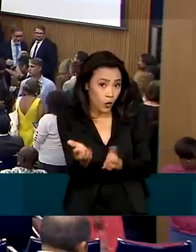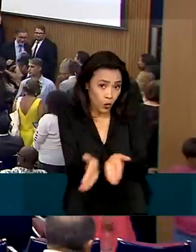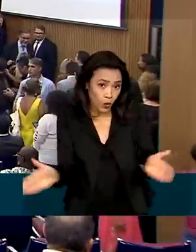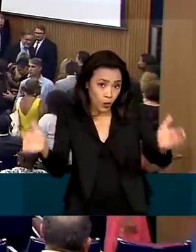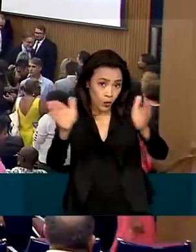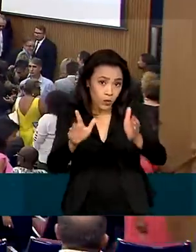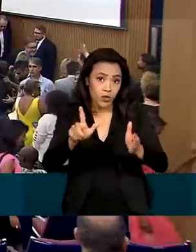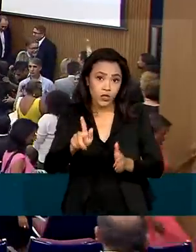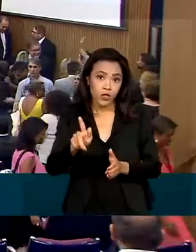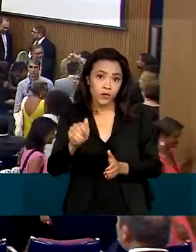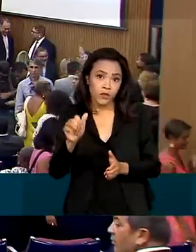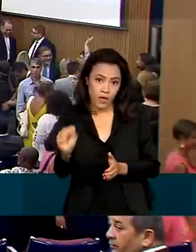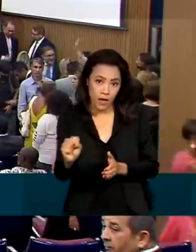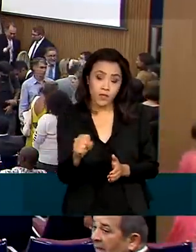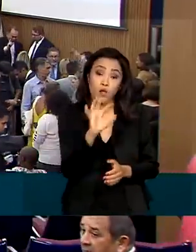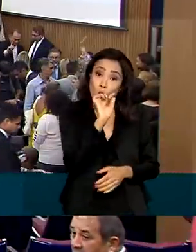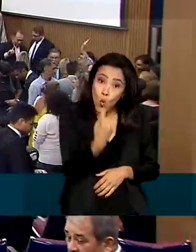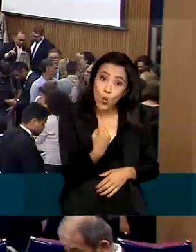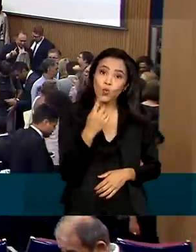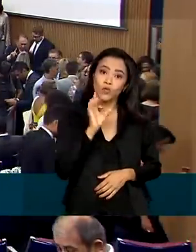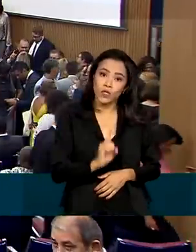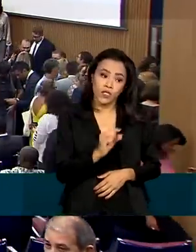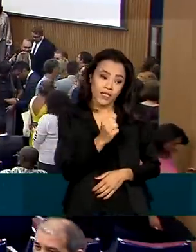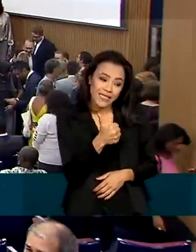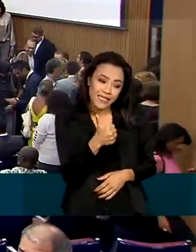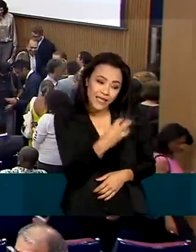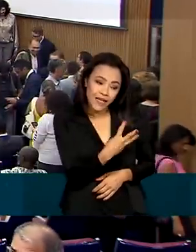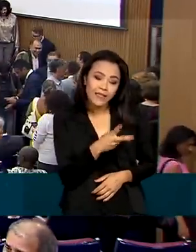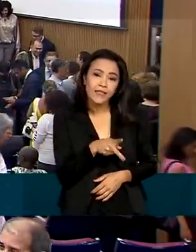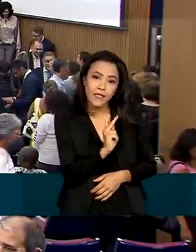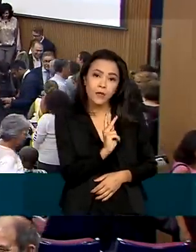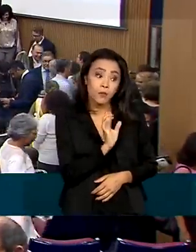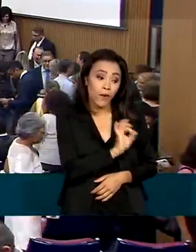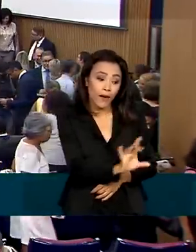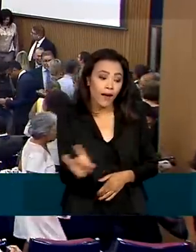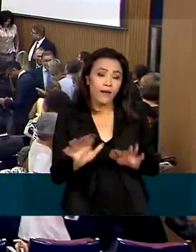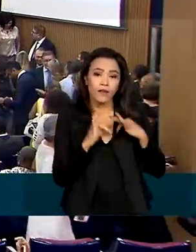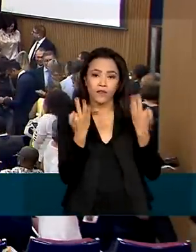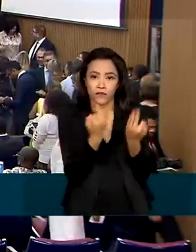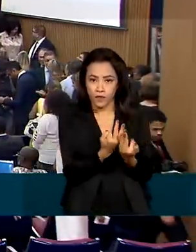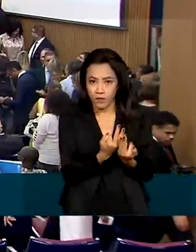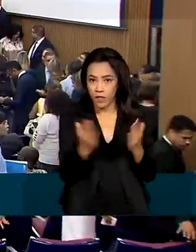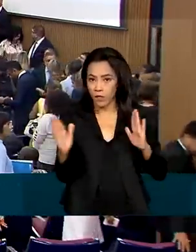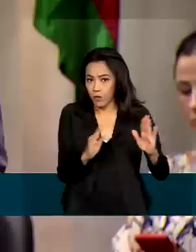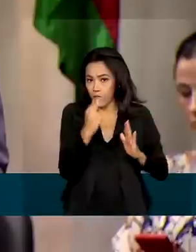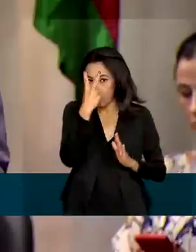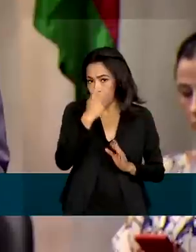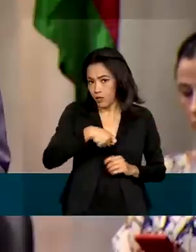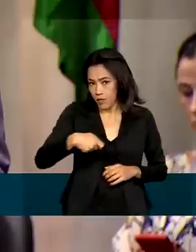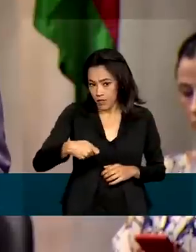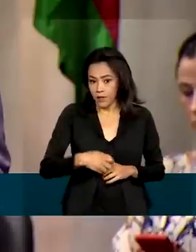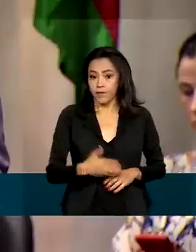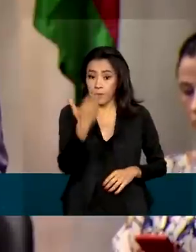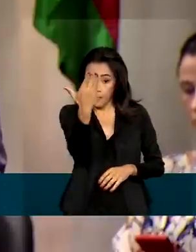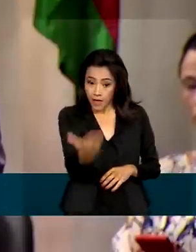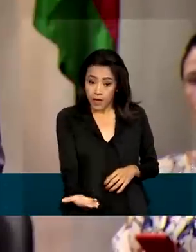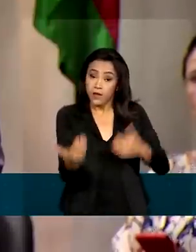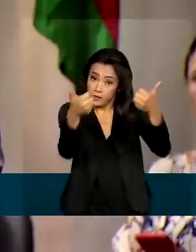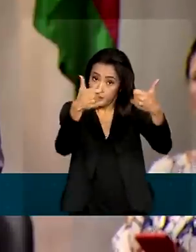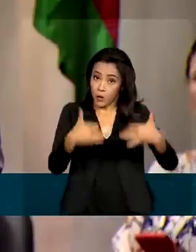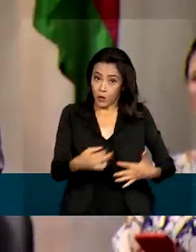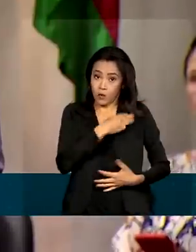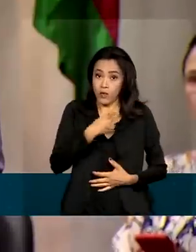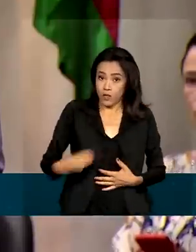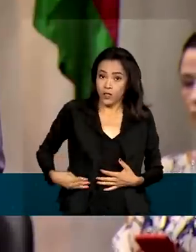ter direito ao valor de um botijão de 13 quilos por família a cada dois meses. O Elton Dias disse